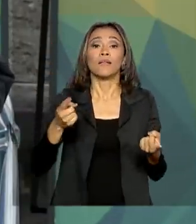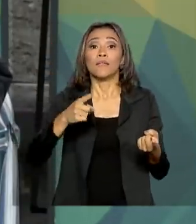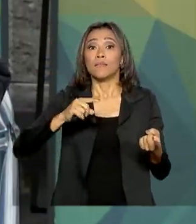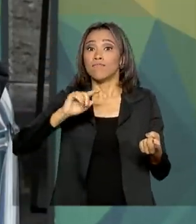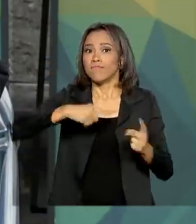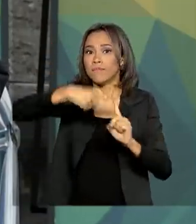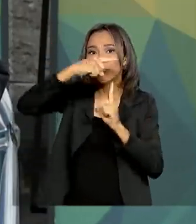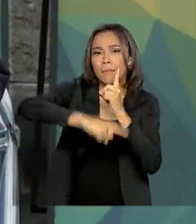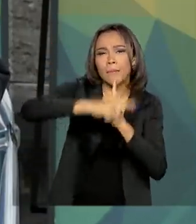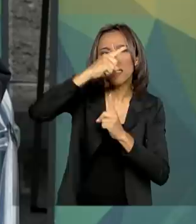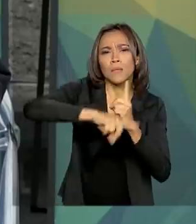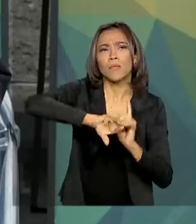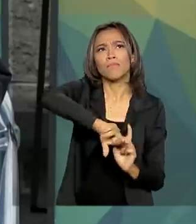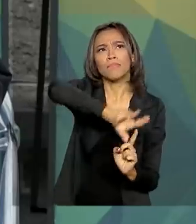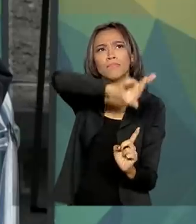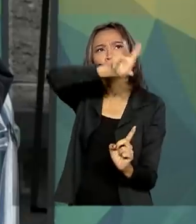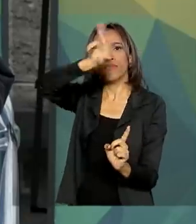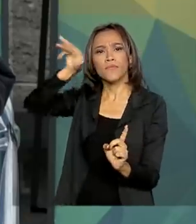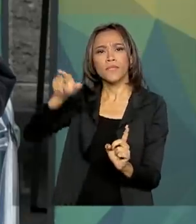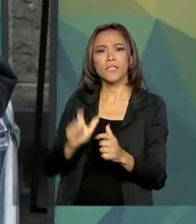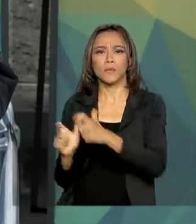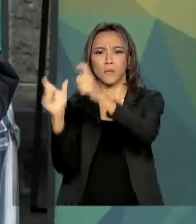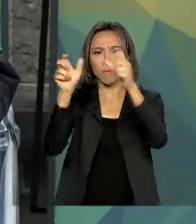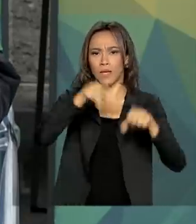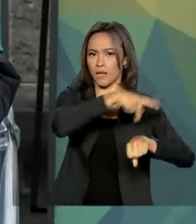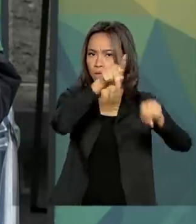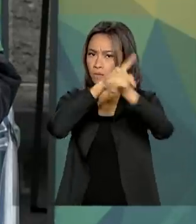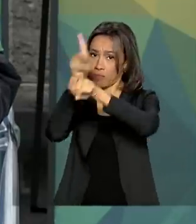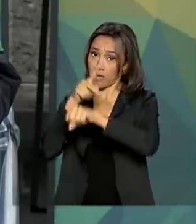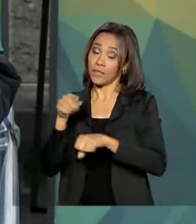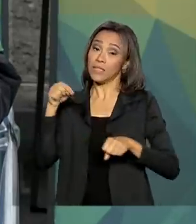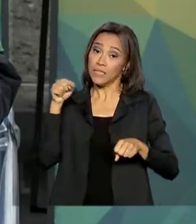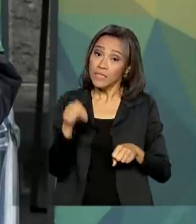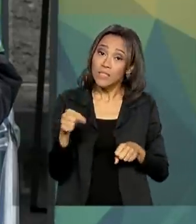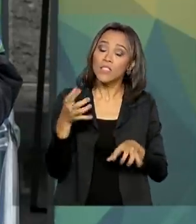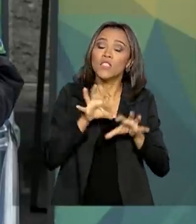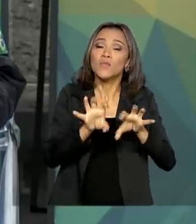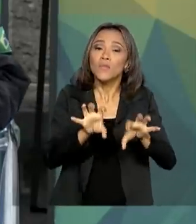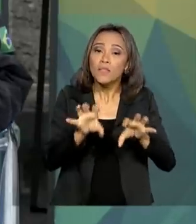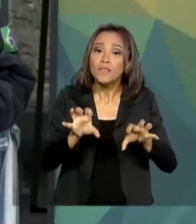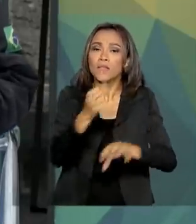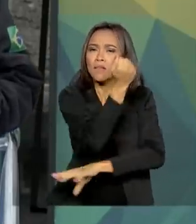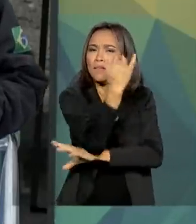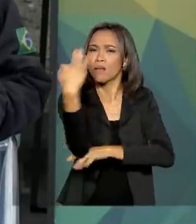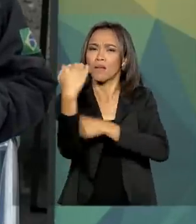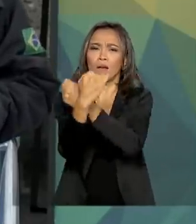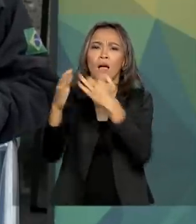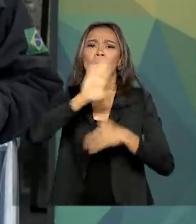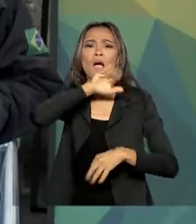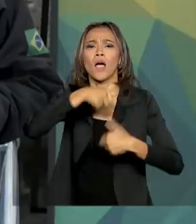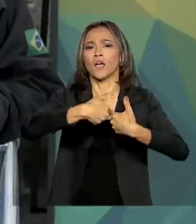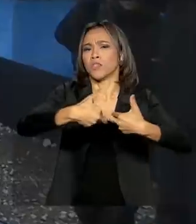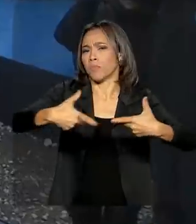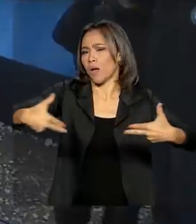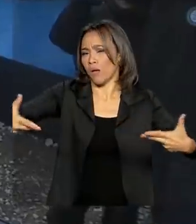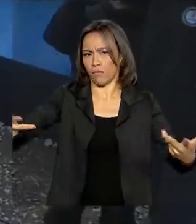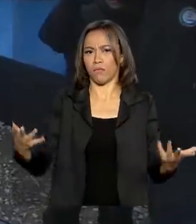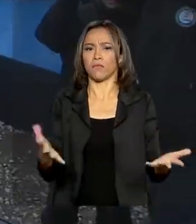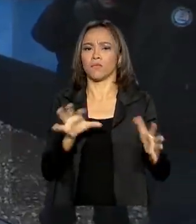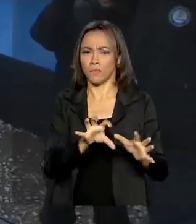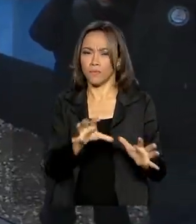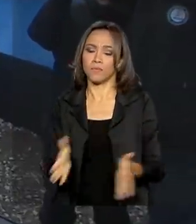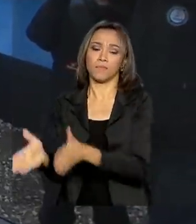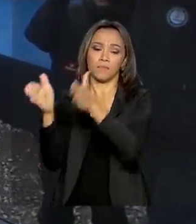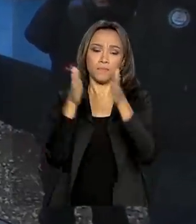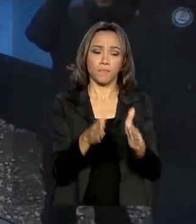do planeta, e interferindo diretamente no ciclo de vida da fauna e da flora em diversos ecossistemas. Foram